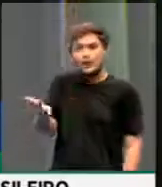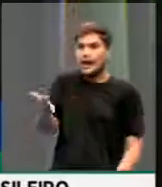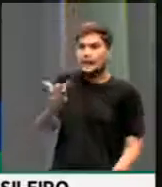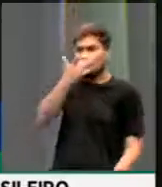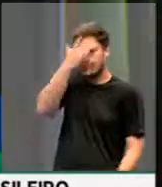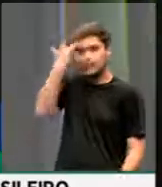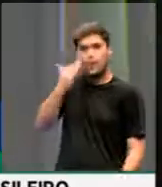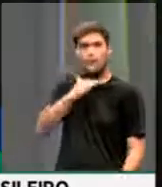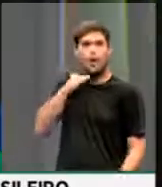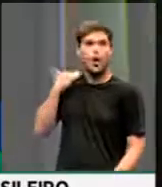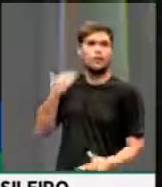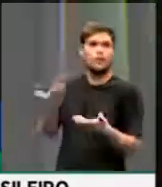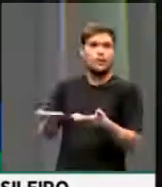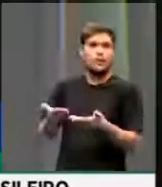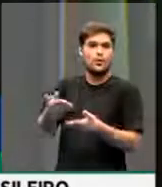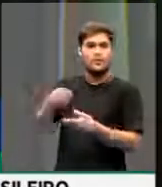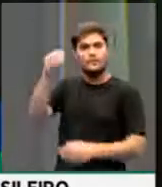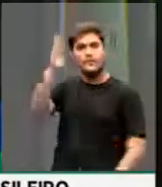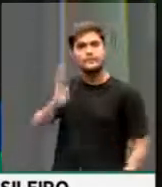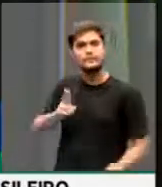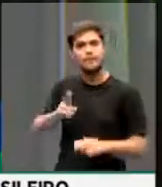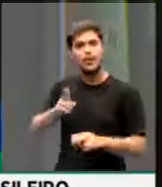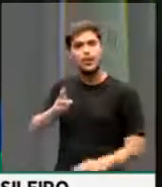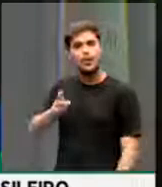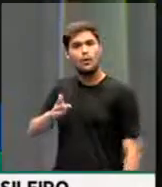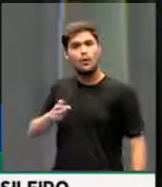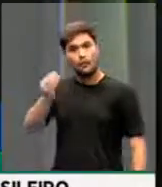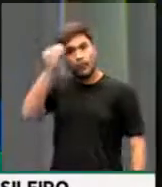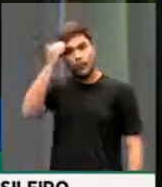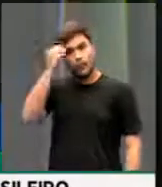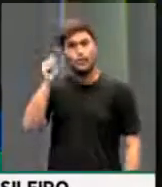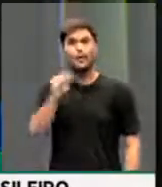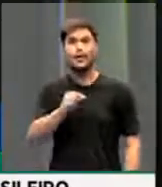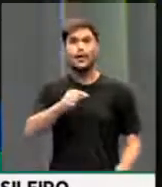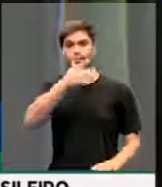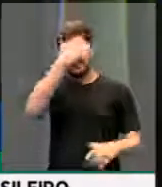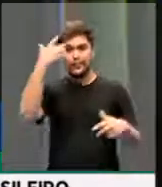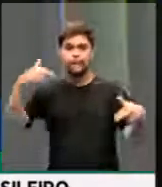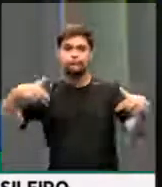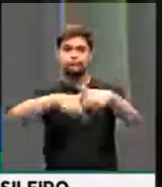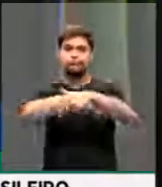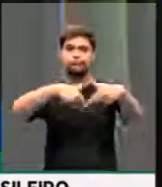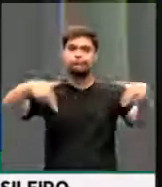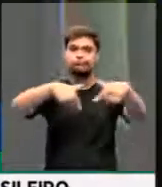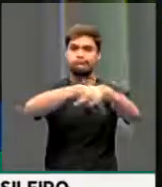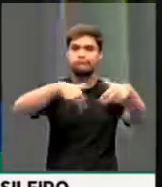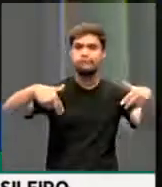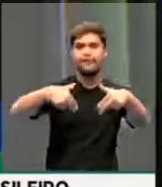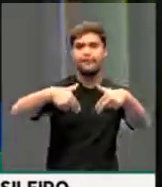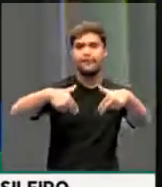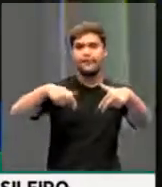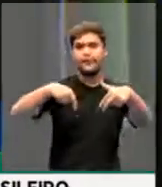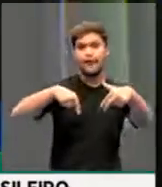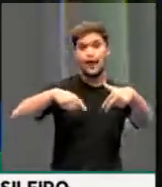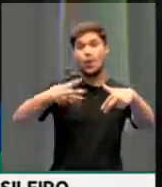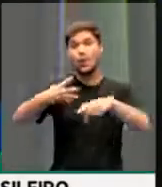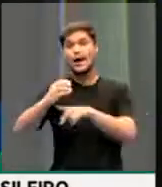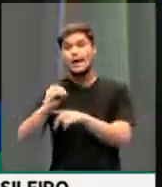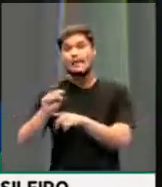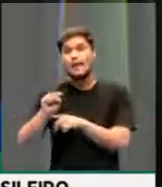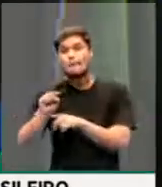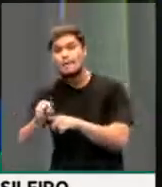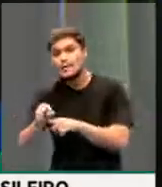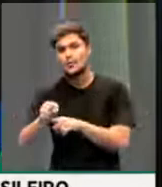no Brasil causadas pelo trânsito. São cerca de 40 mil vidas por